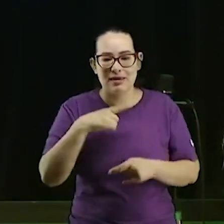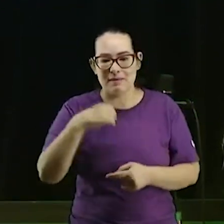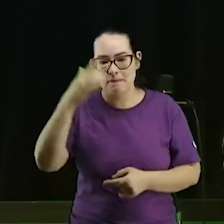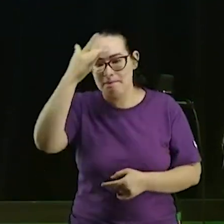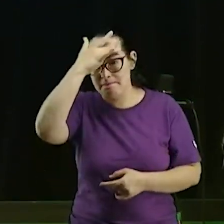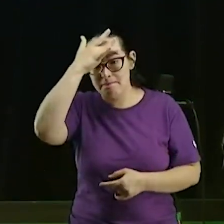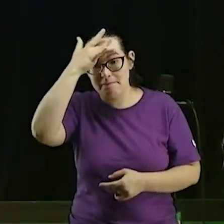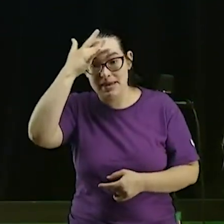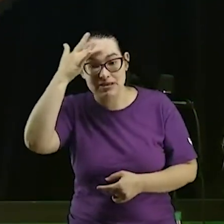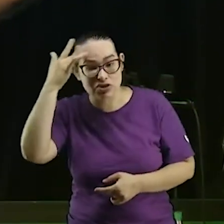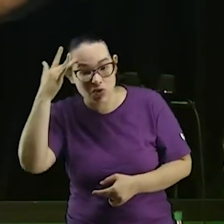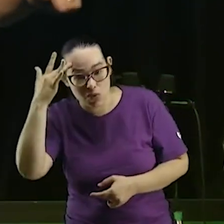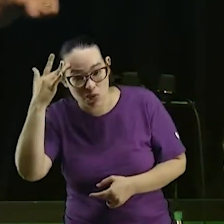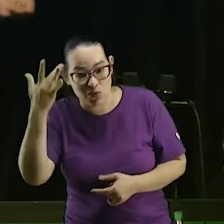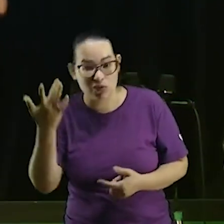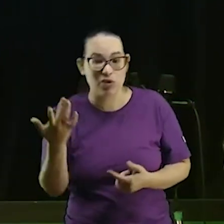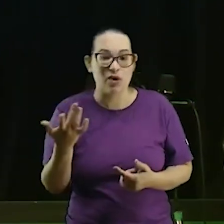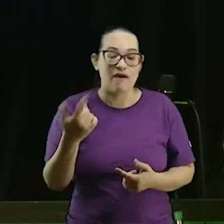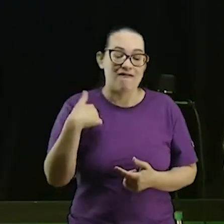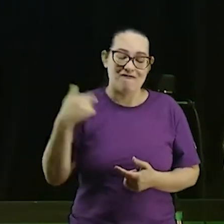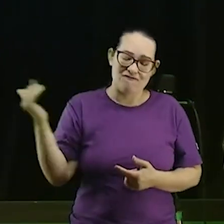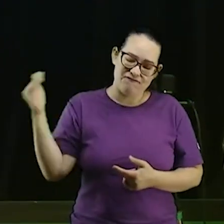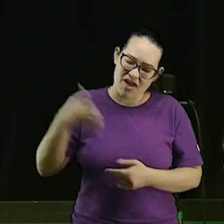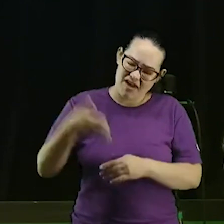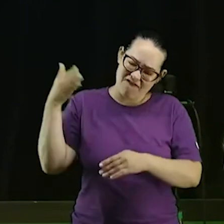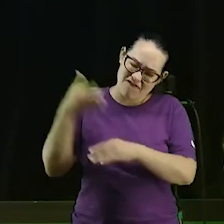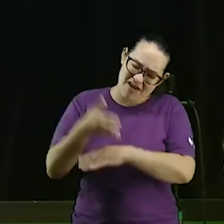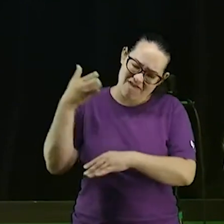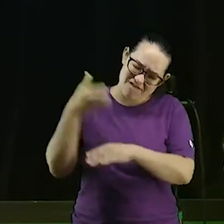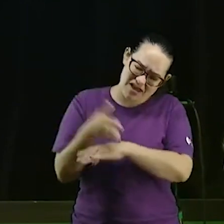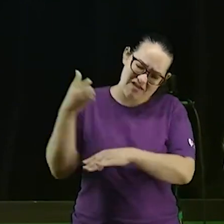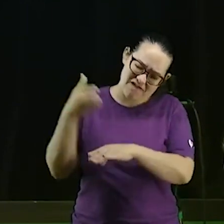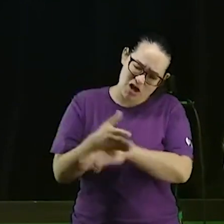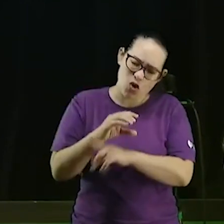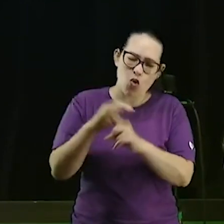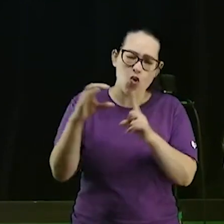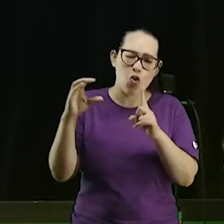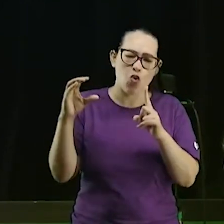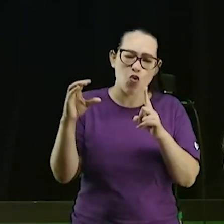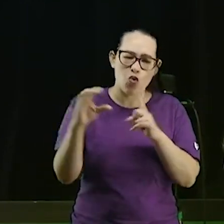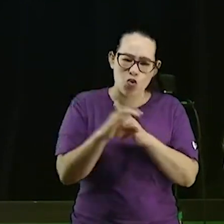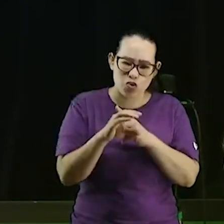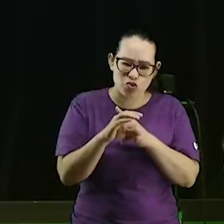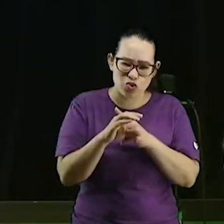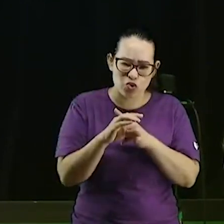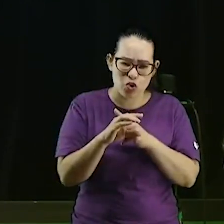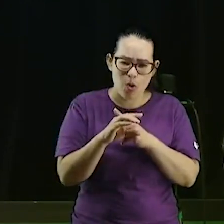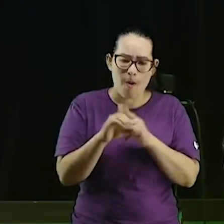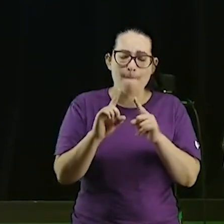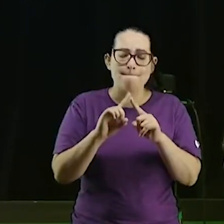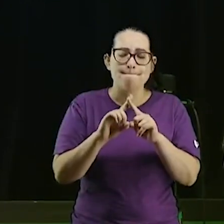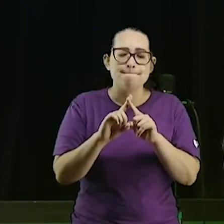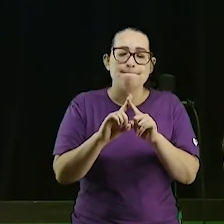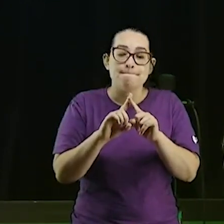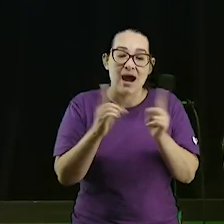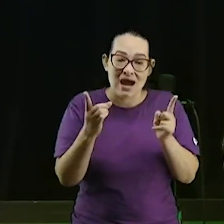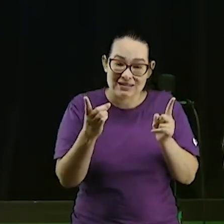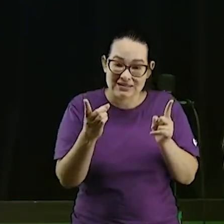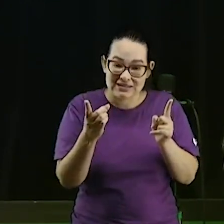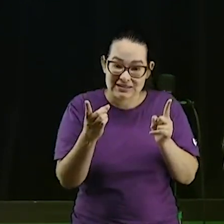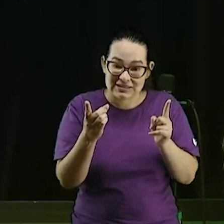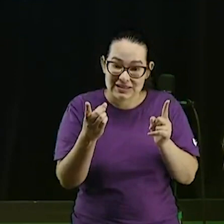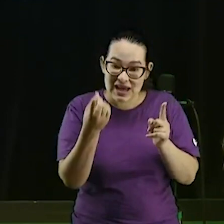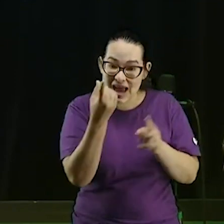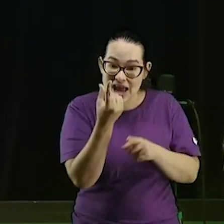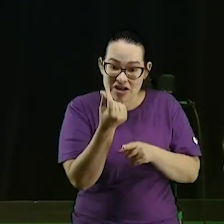gente que vem um ano inteiro no culto e é incapaz de deixar um real isso aqui gente eu não estou